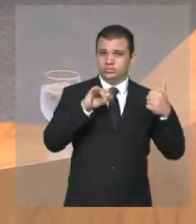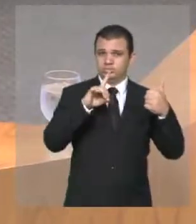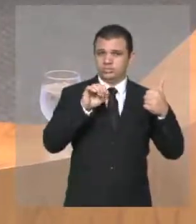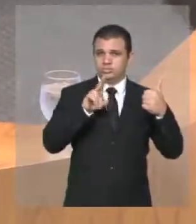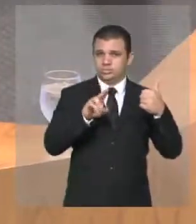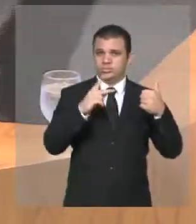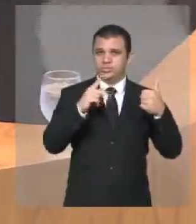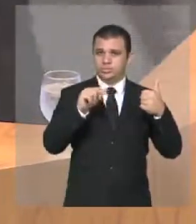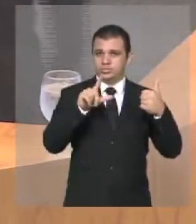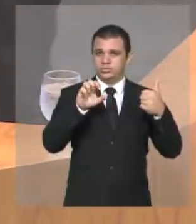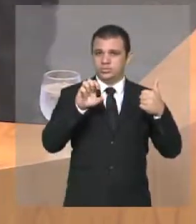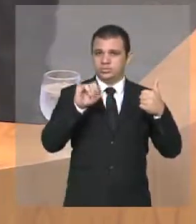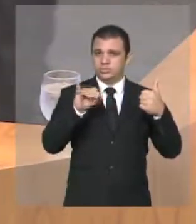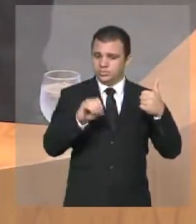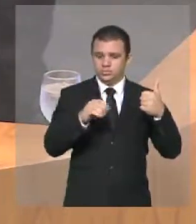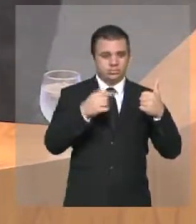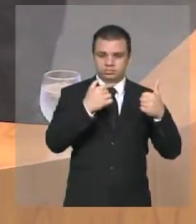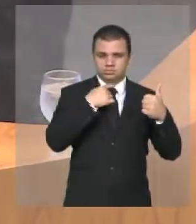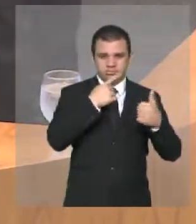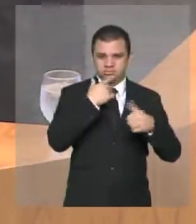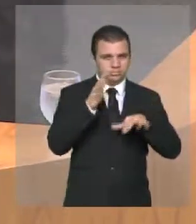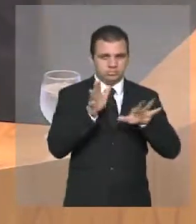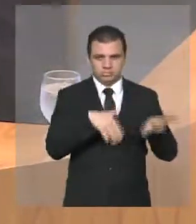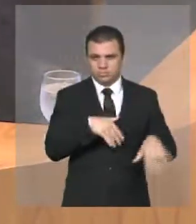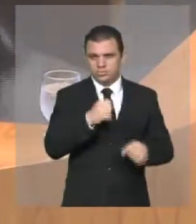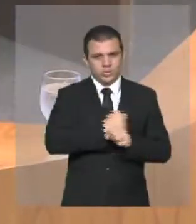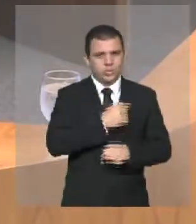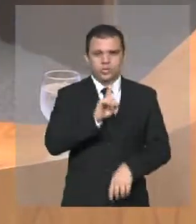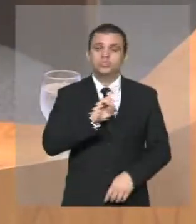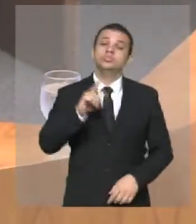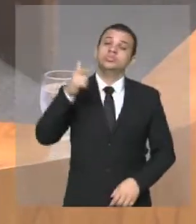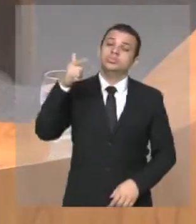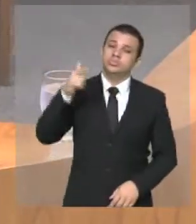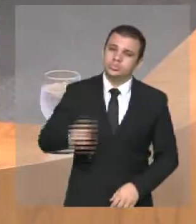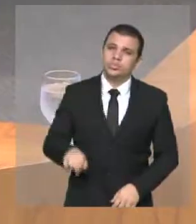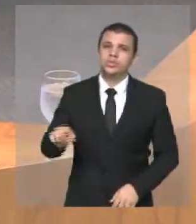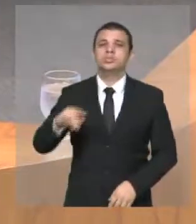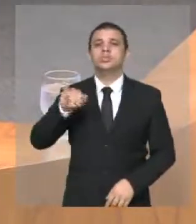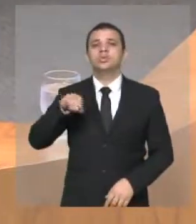local, com os mesmos aparatos, com banda de música, com charanga,